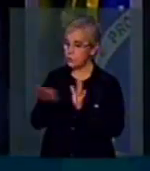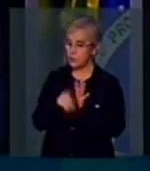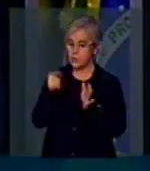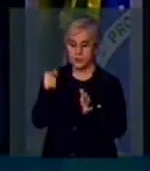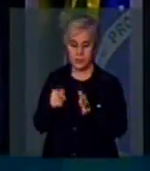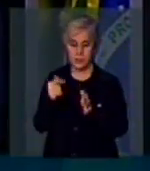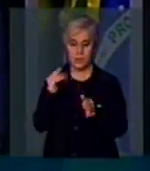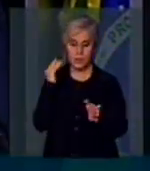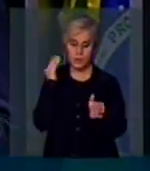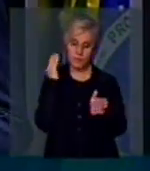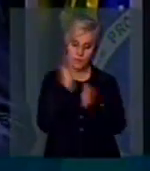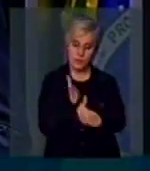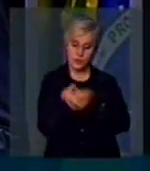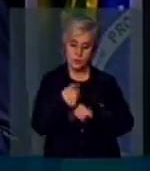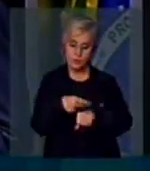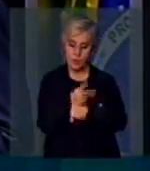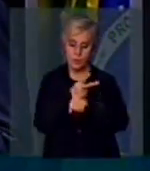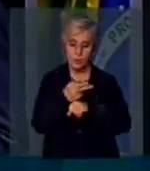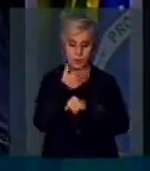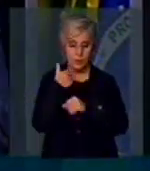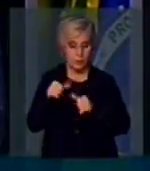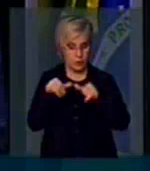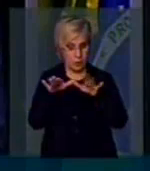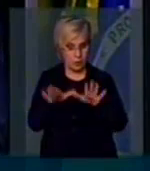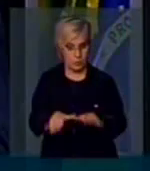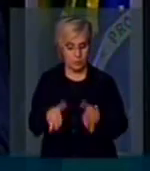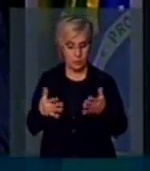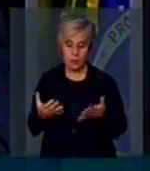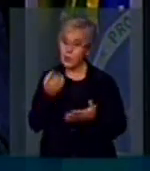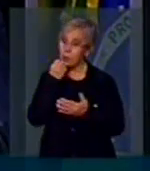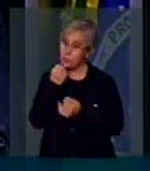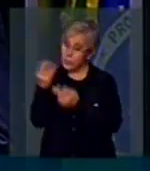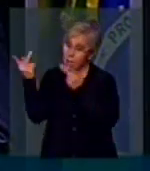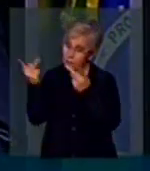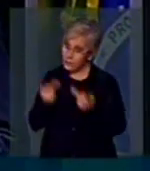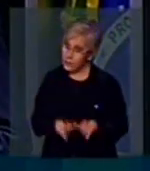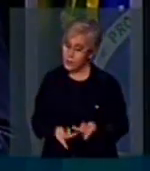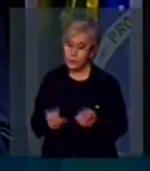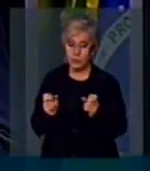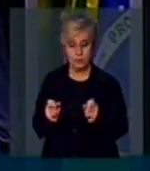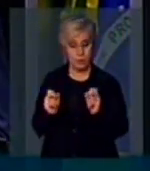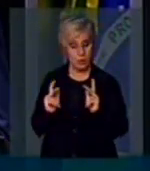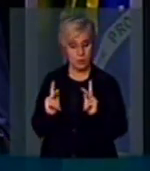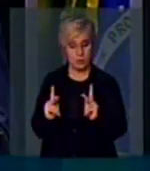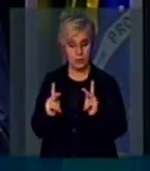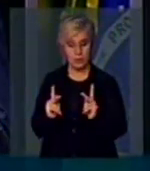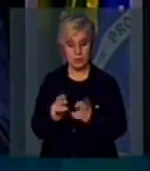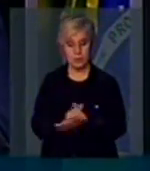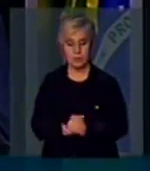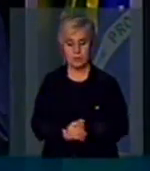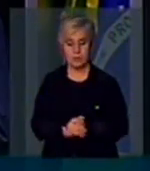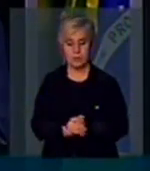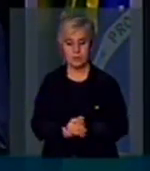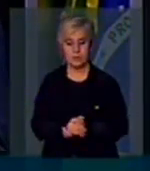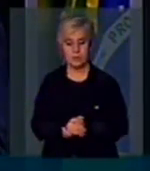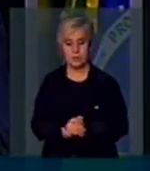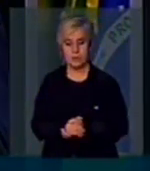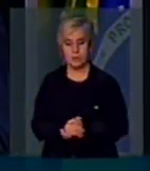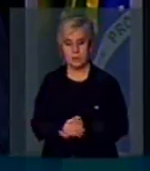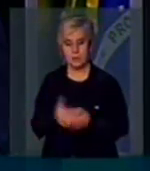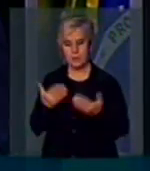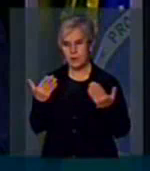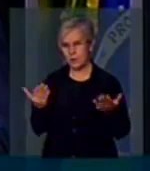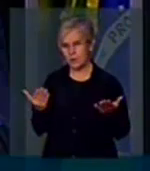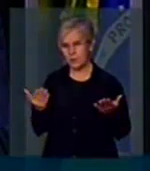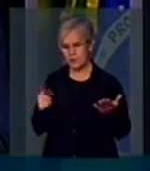buscando algo de melhor para eles. E são muito bem-vindos, repito. Agora, o